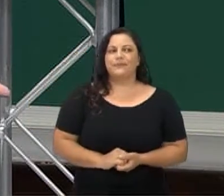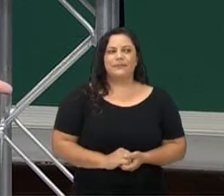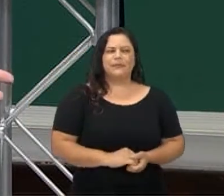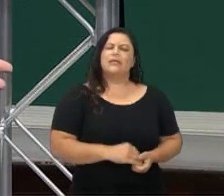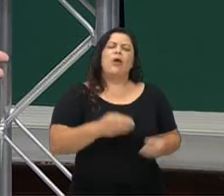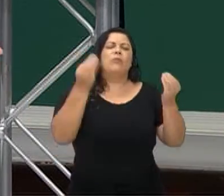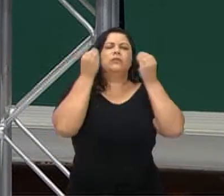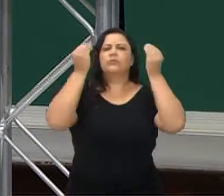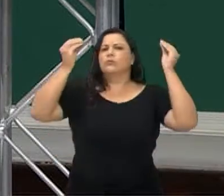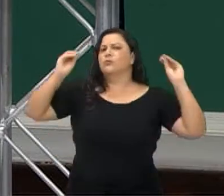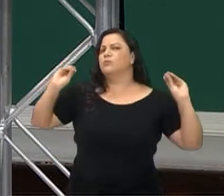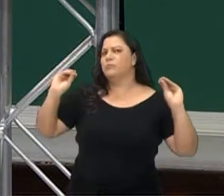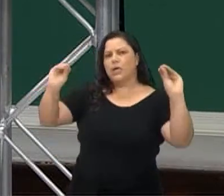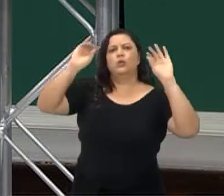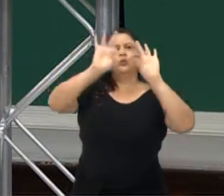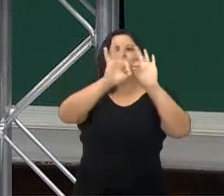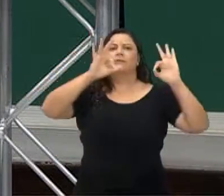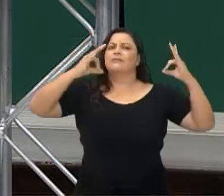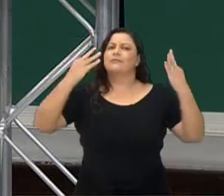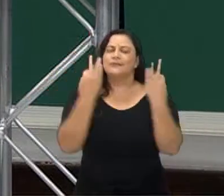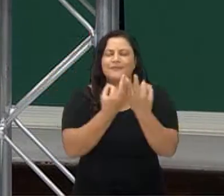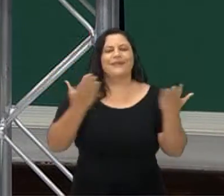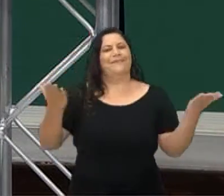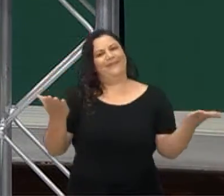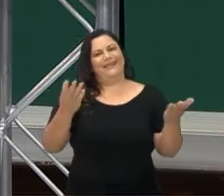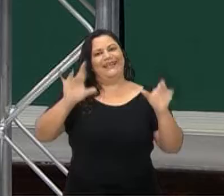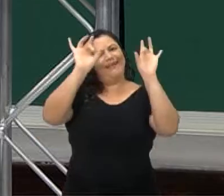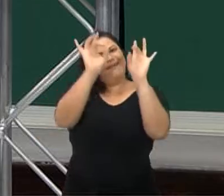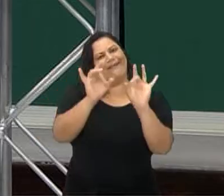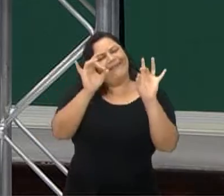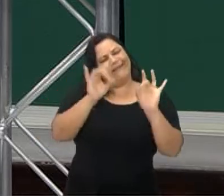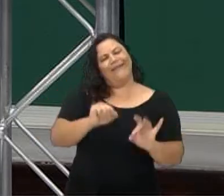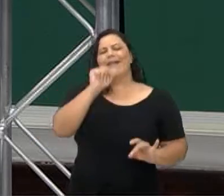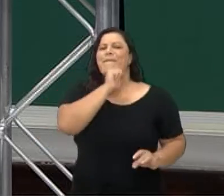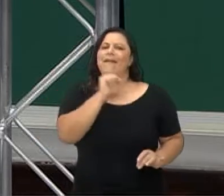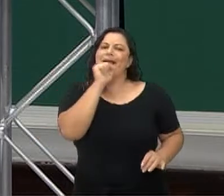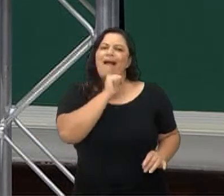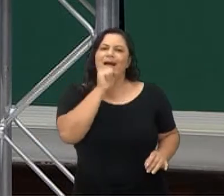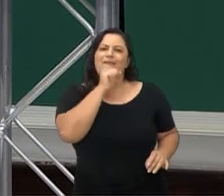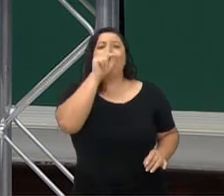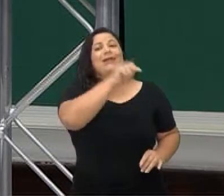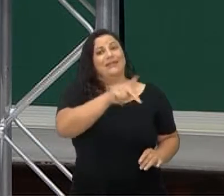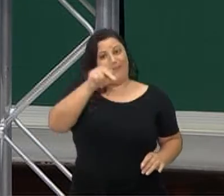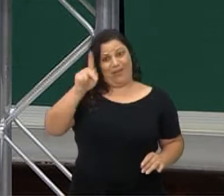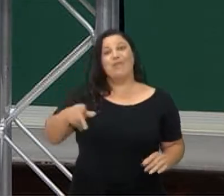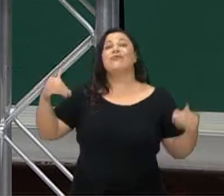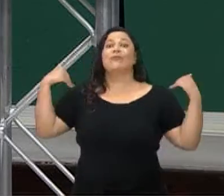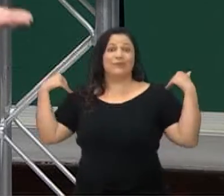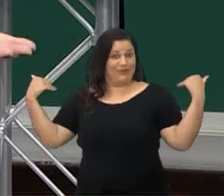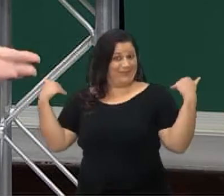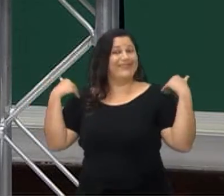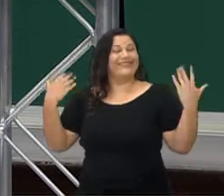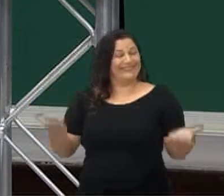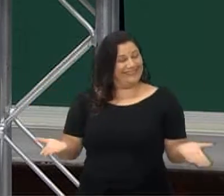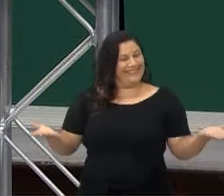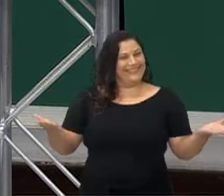Mandem um beijo para a minha família, em especial para a minha avó, que também é professora de Educação Física.